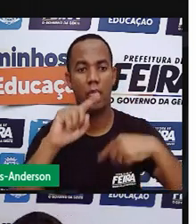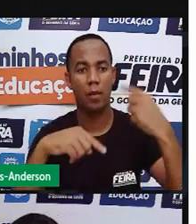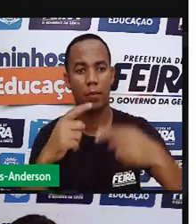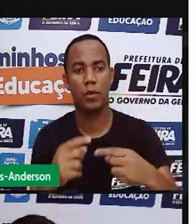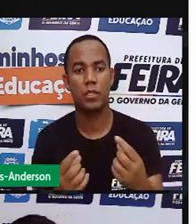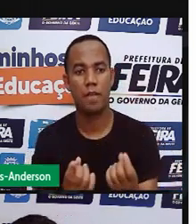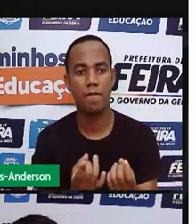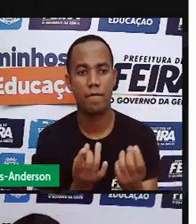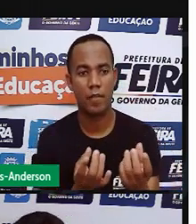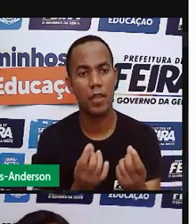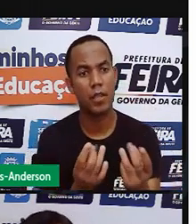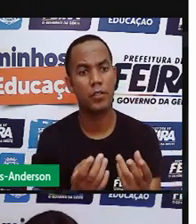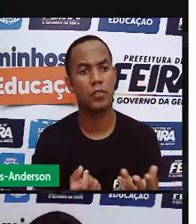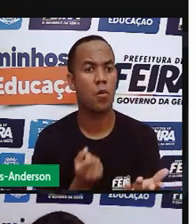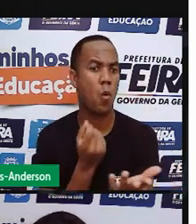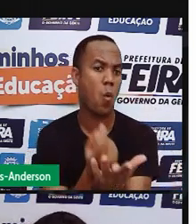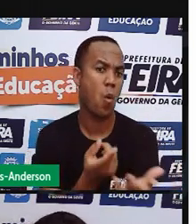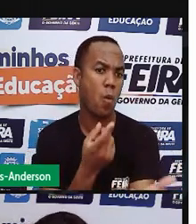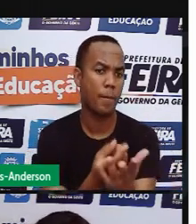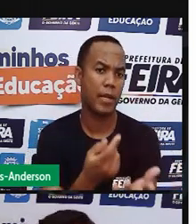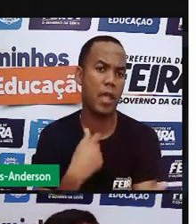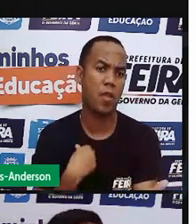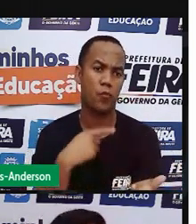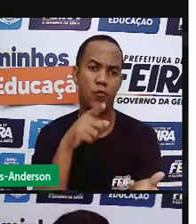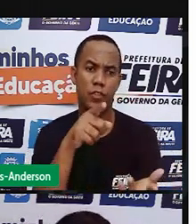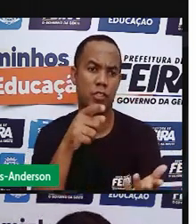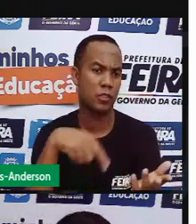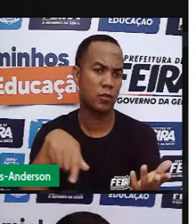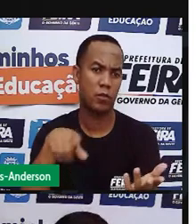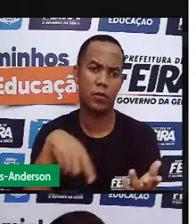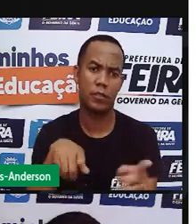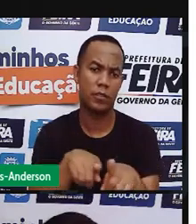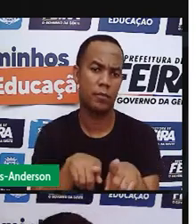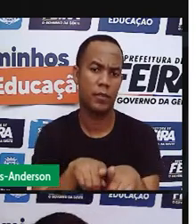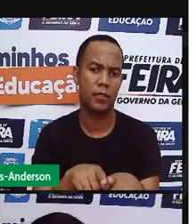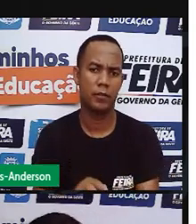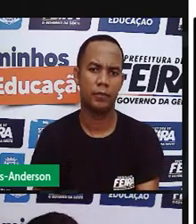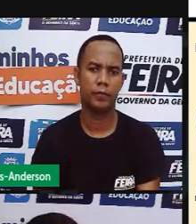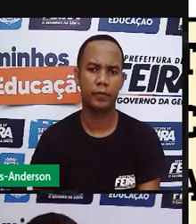onde nós, que somos consumidores, compramos.